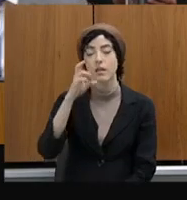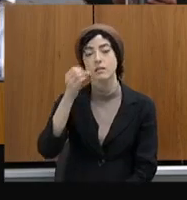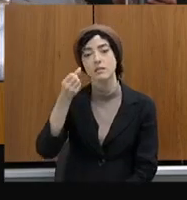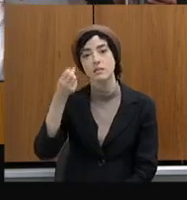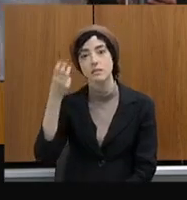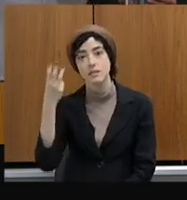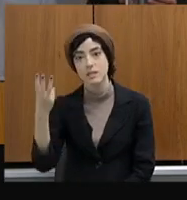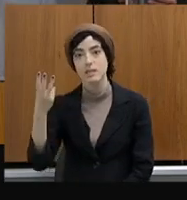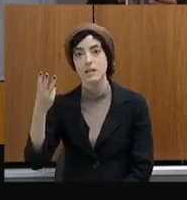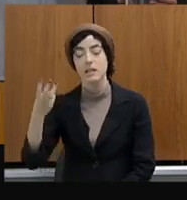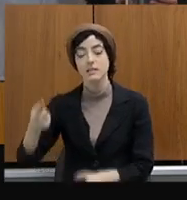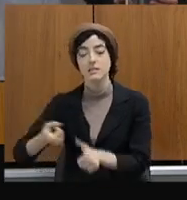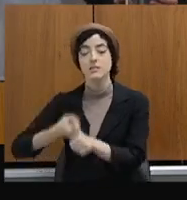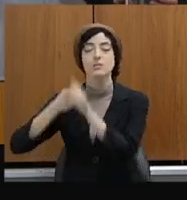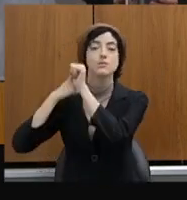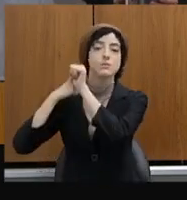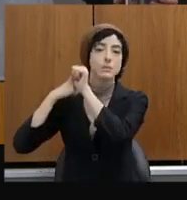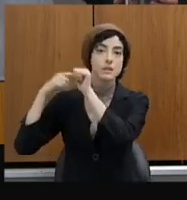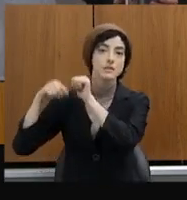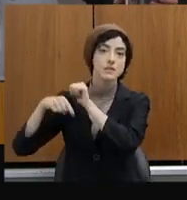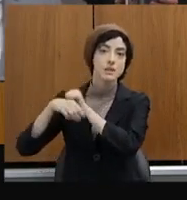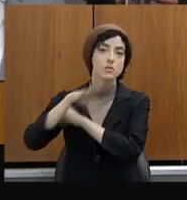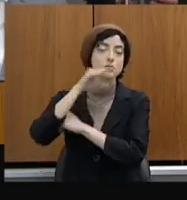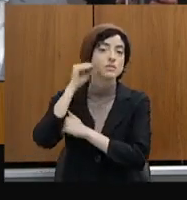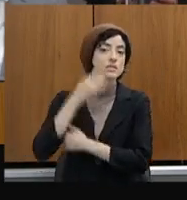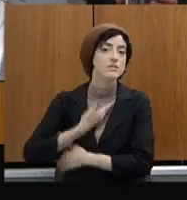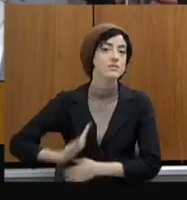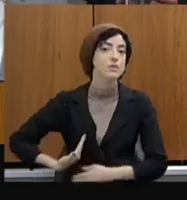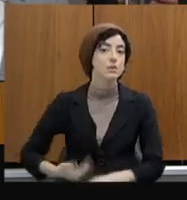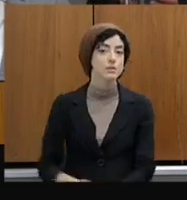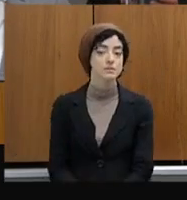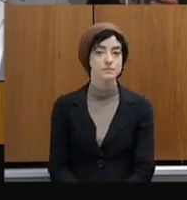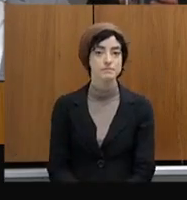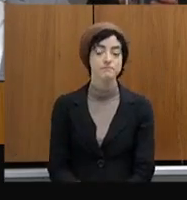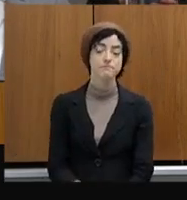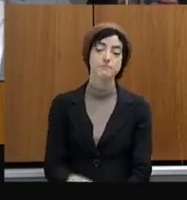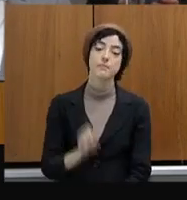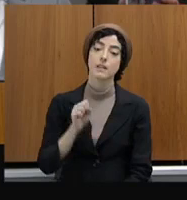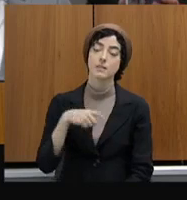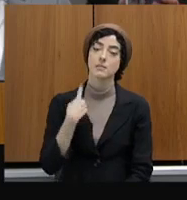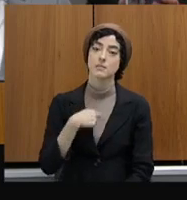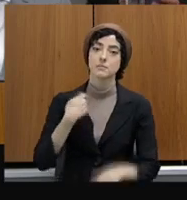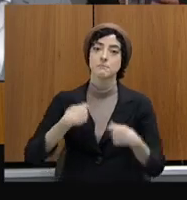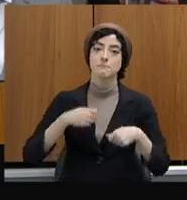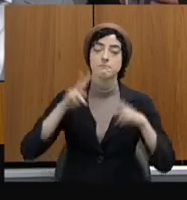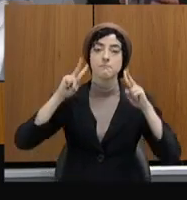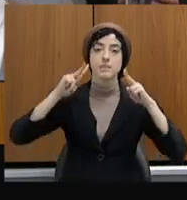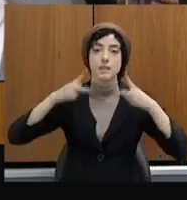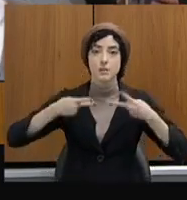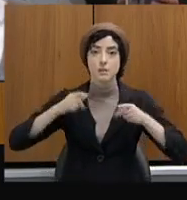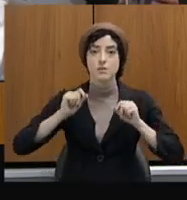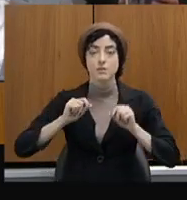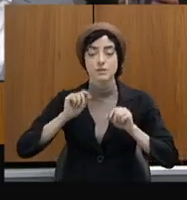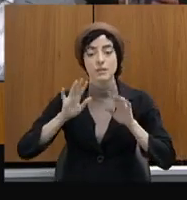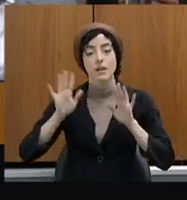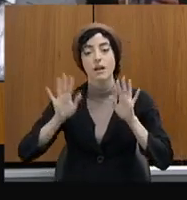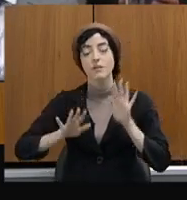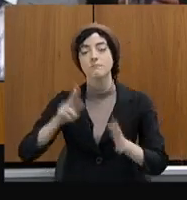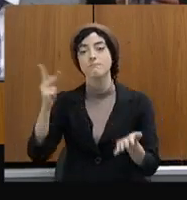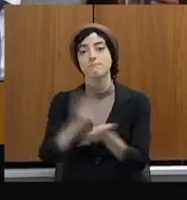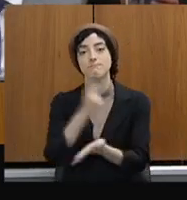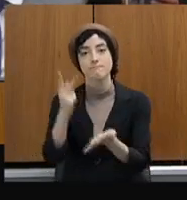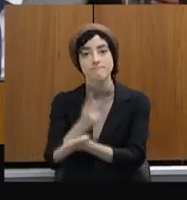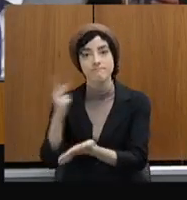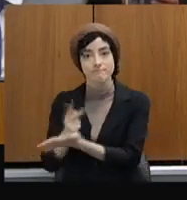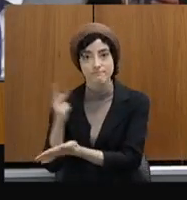também a gente não tem que negar, existem desvios e a gente tem que atuar para que a gente não permita